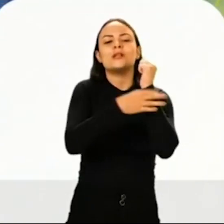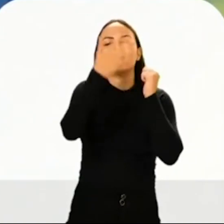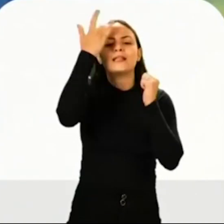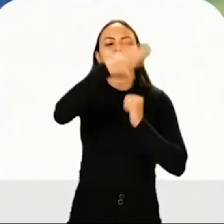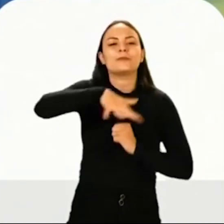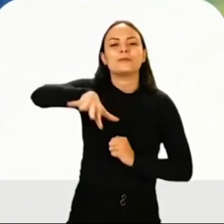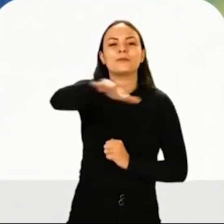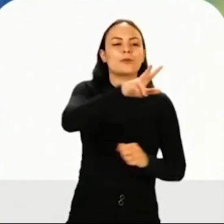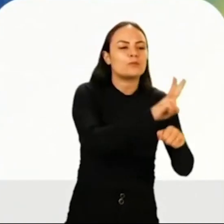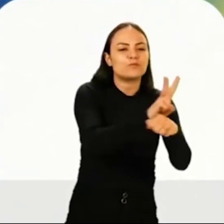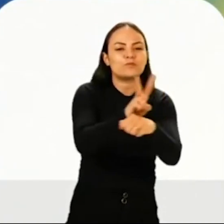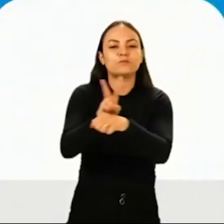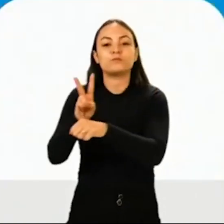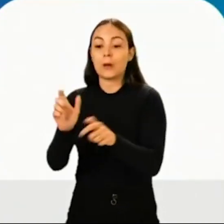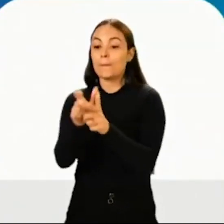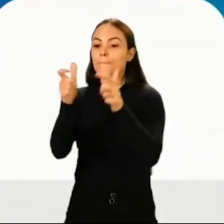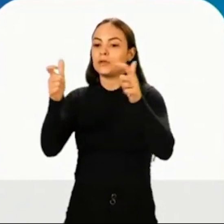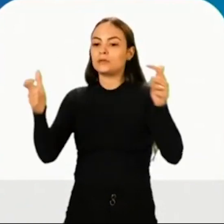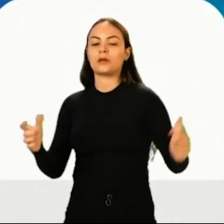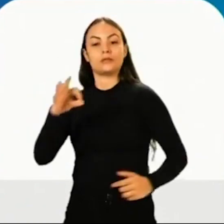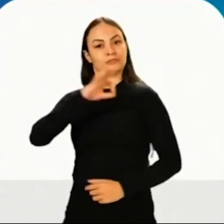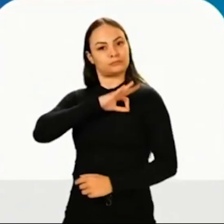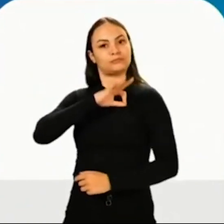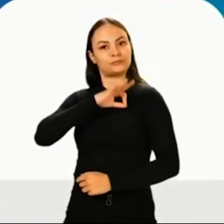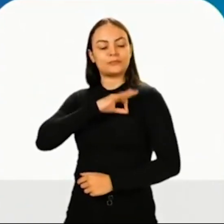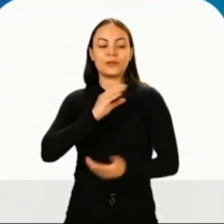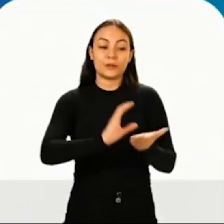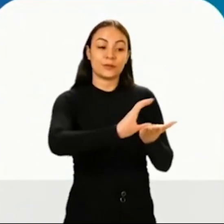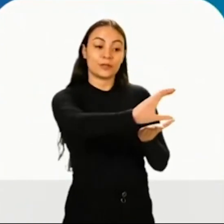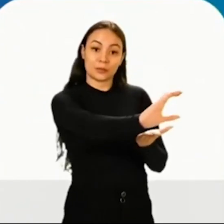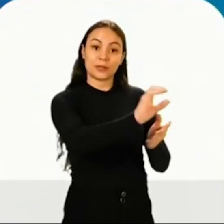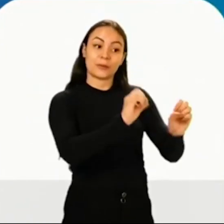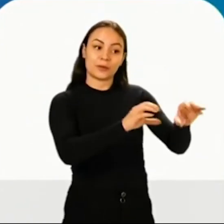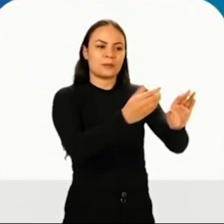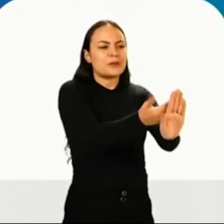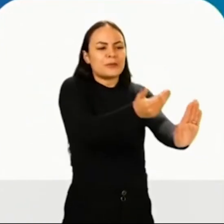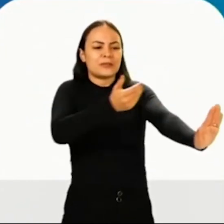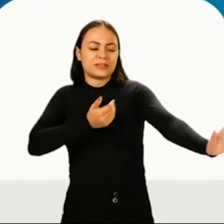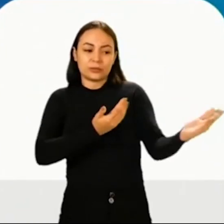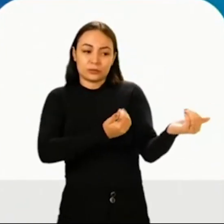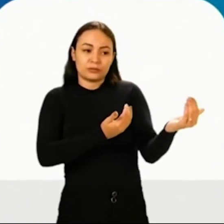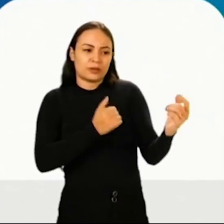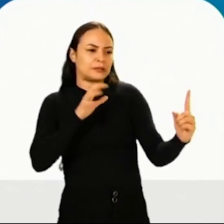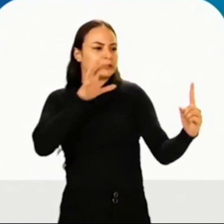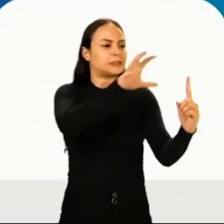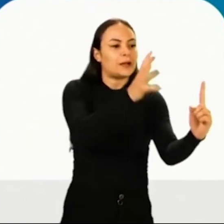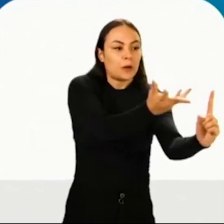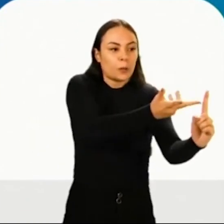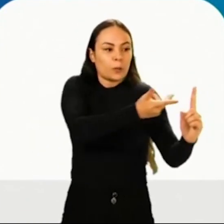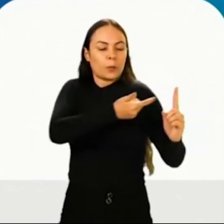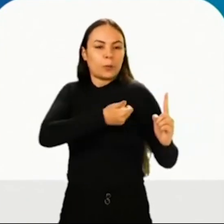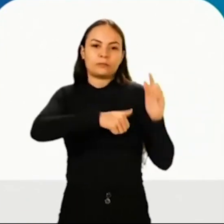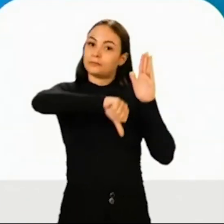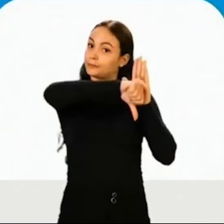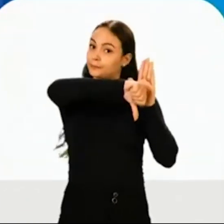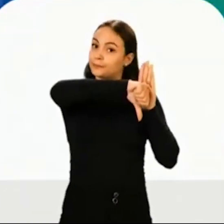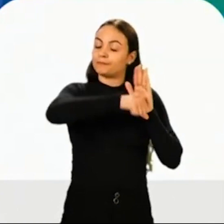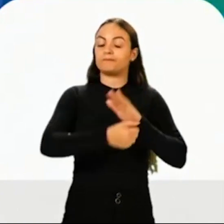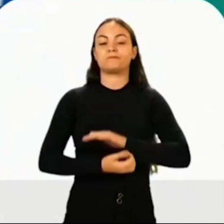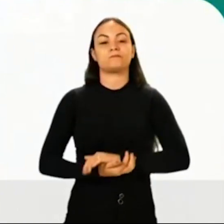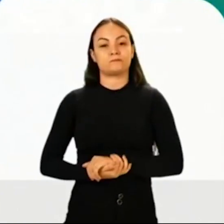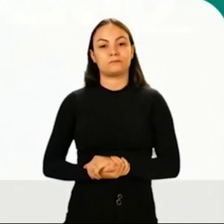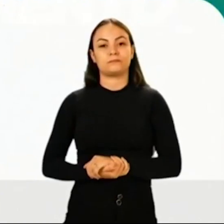com aumento de efetivo policial e investimentos para educação, para afastar nossos jovens do assédio do crime organizado.